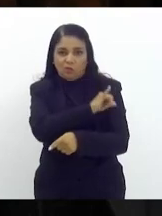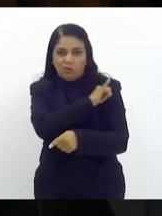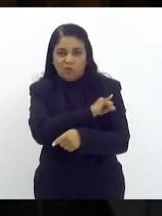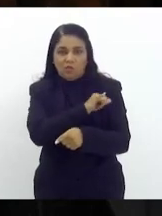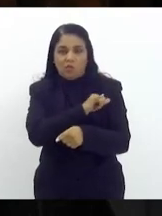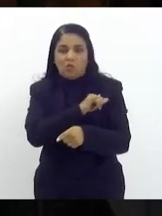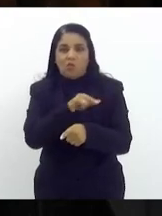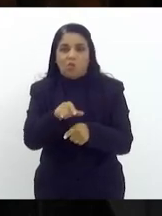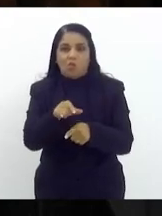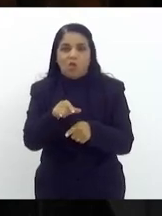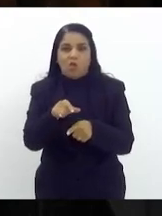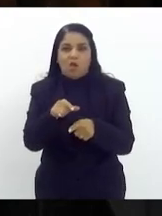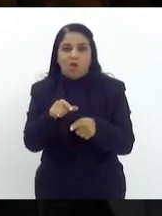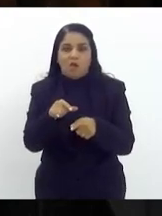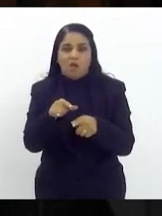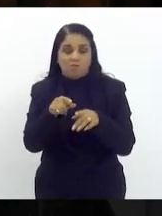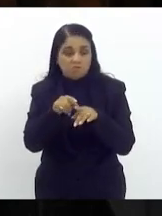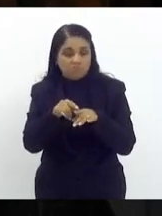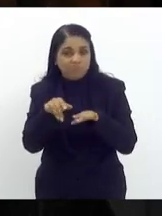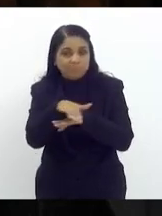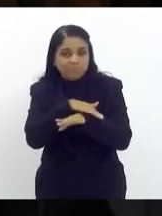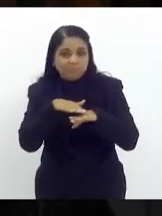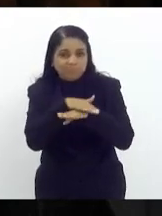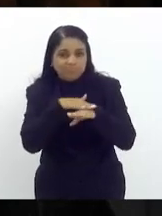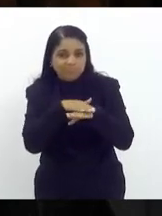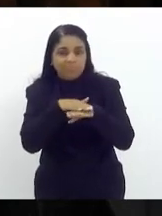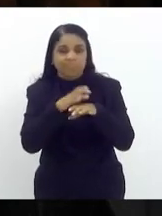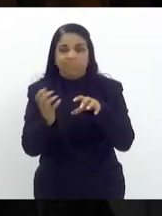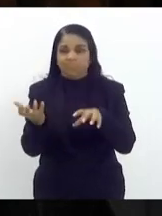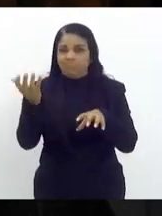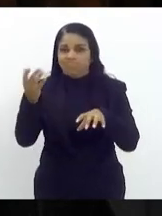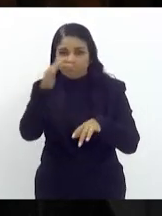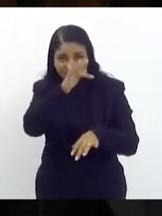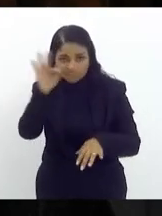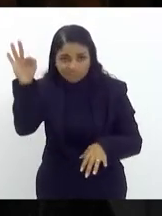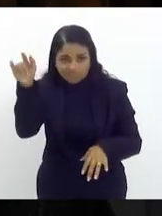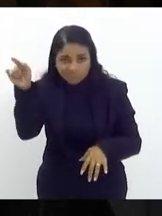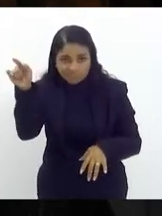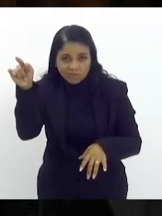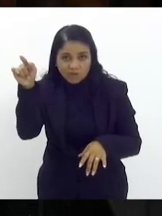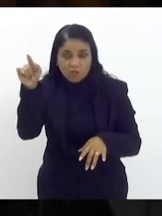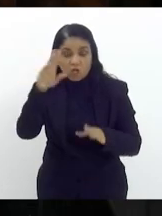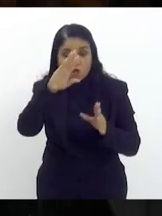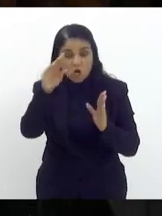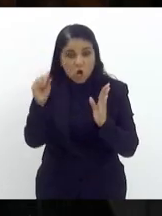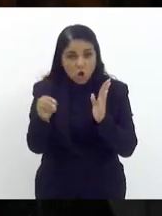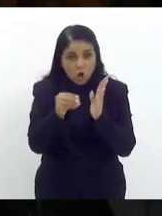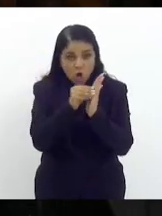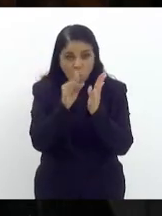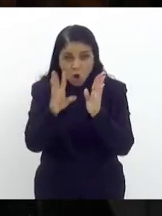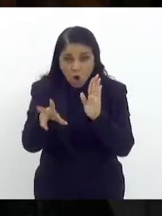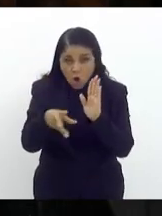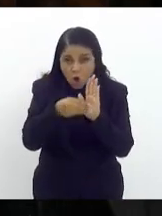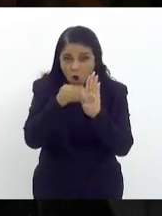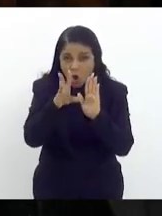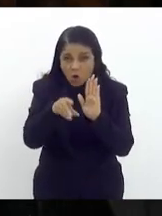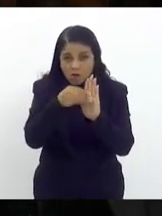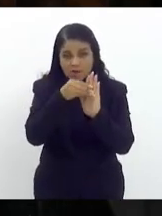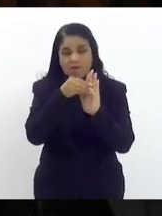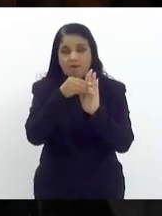federal para incluir no texto da reforma tributária